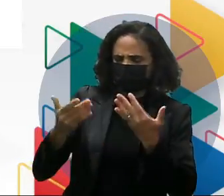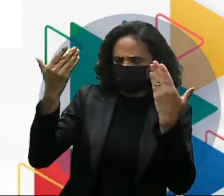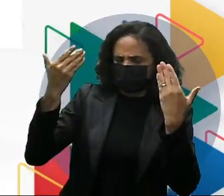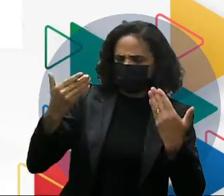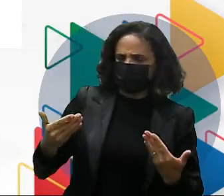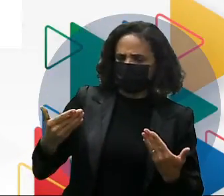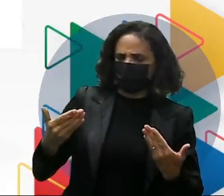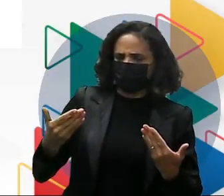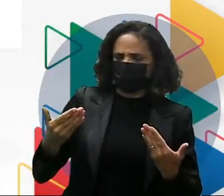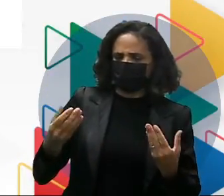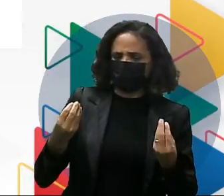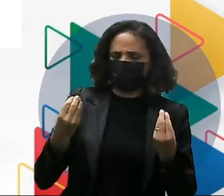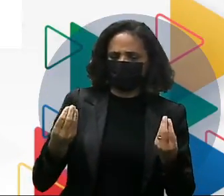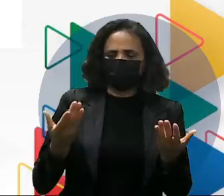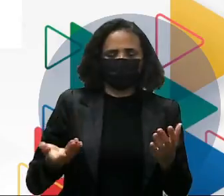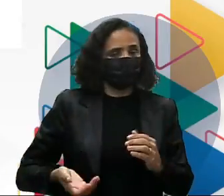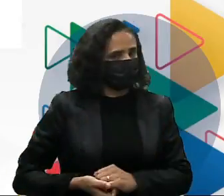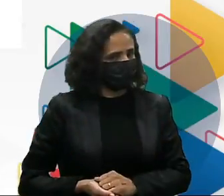meu Deus!